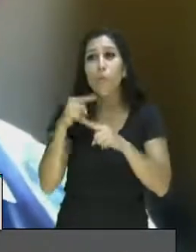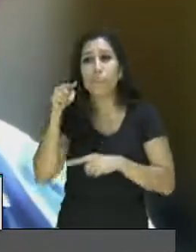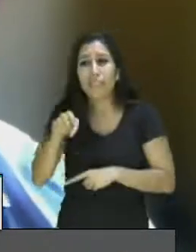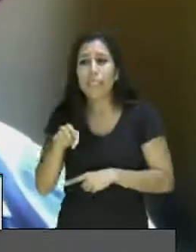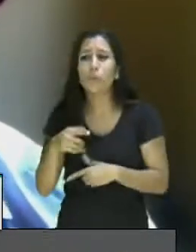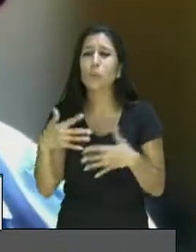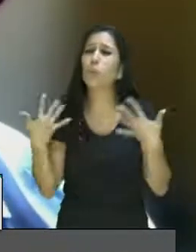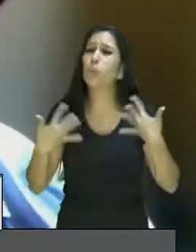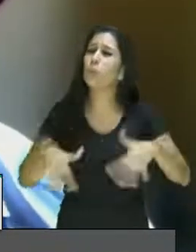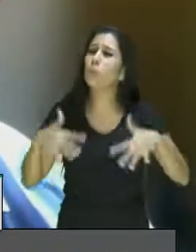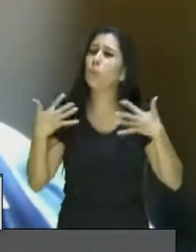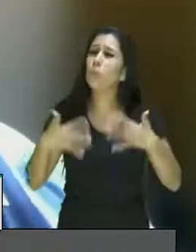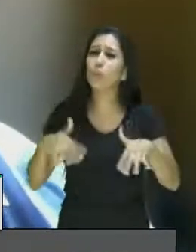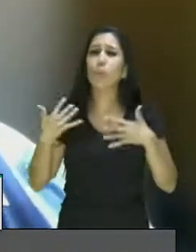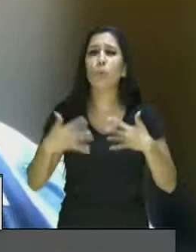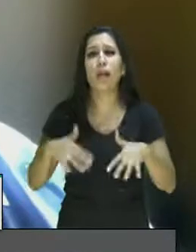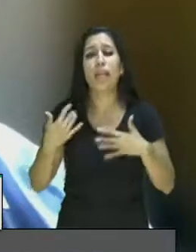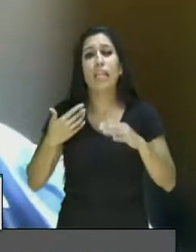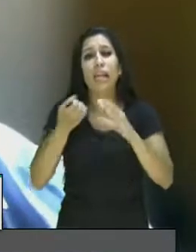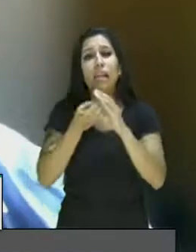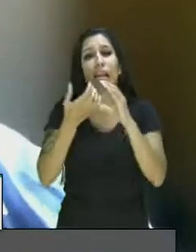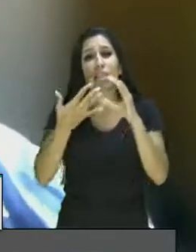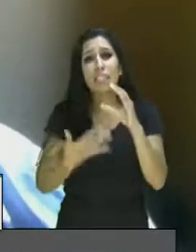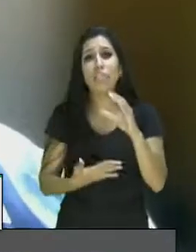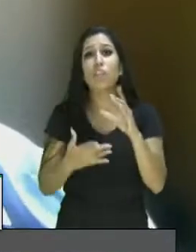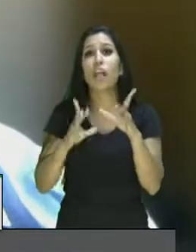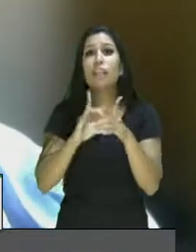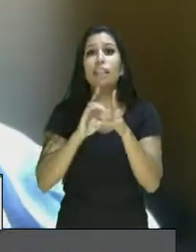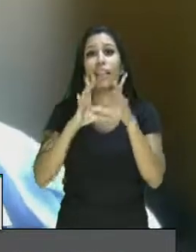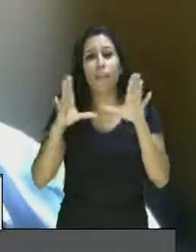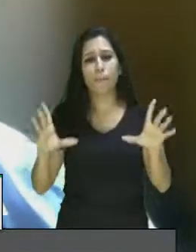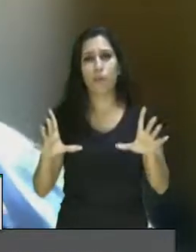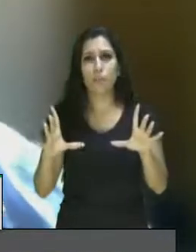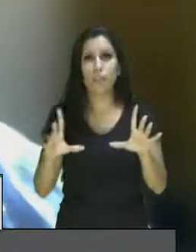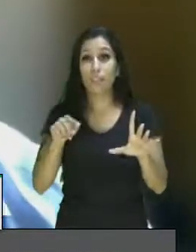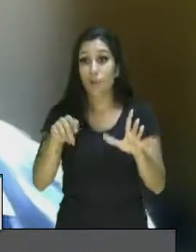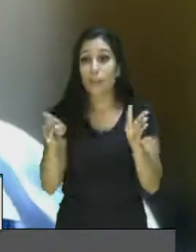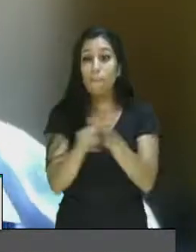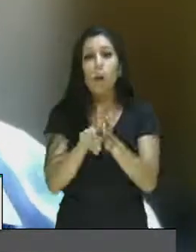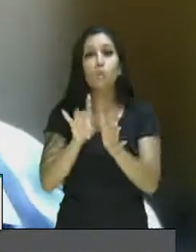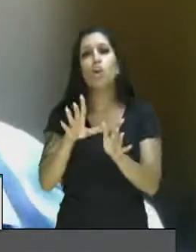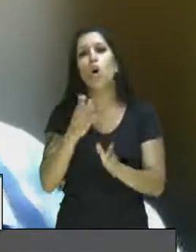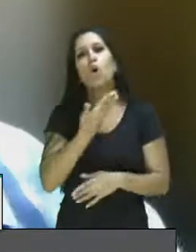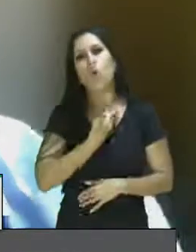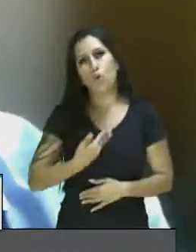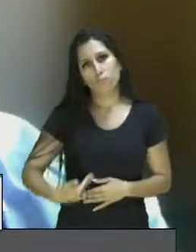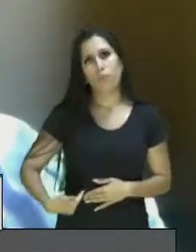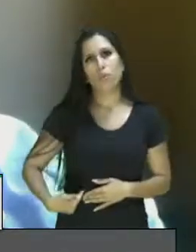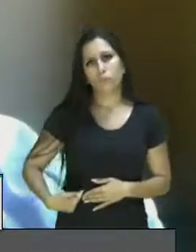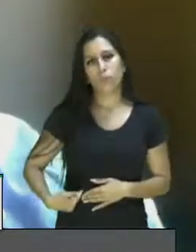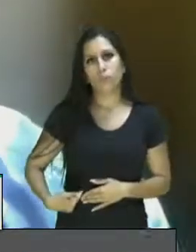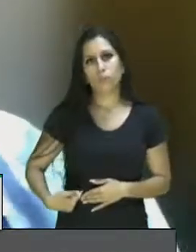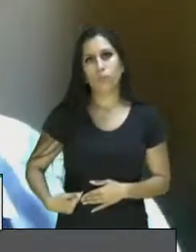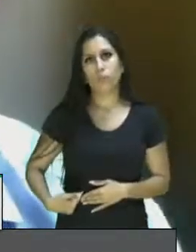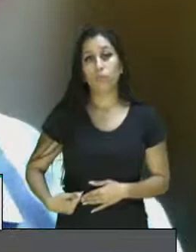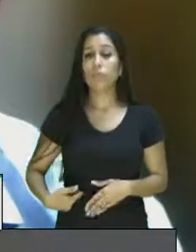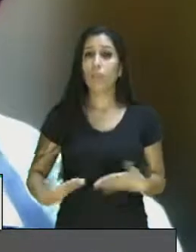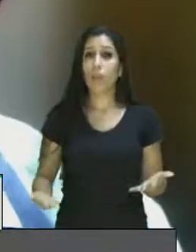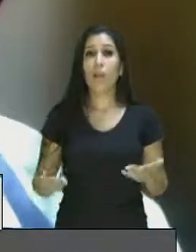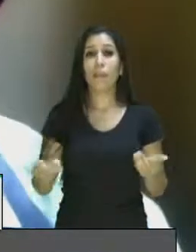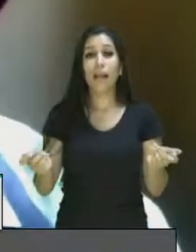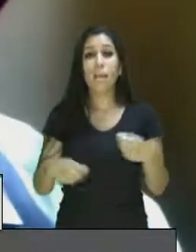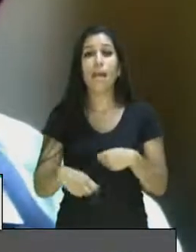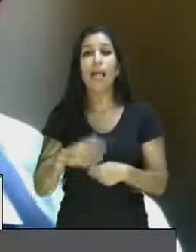democrático, inclusive de participação, deixando aí a cargo somente do governo para poder decidir a